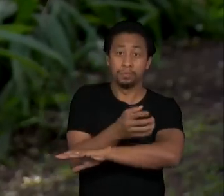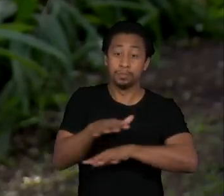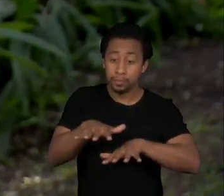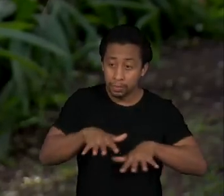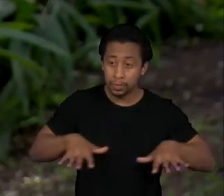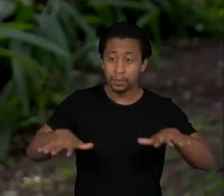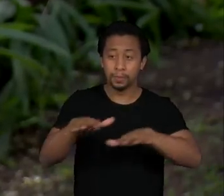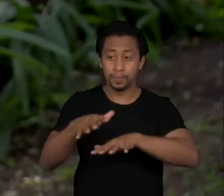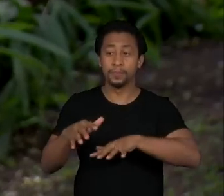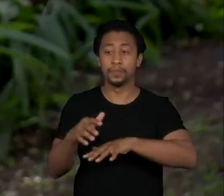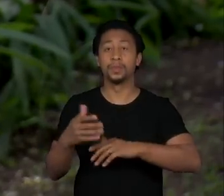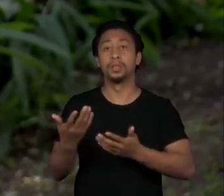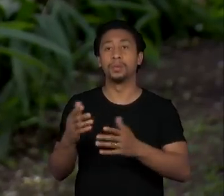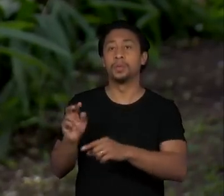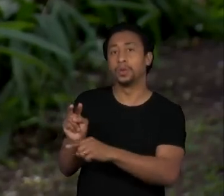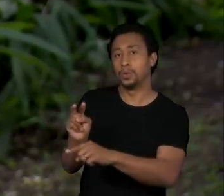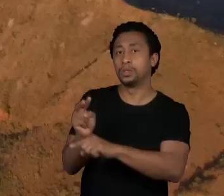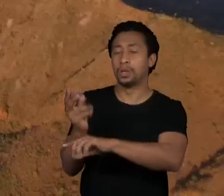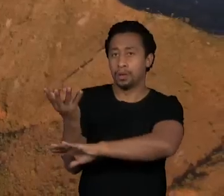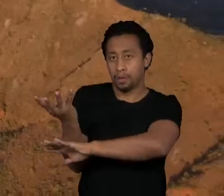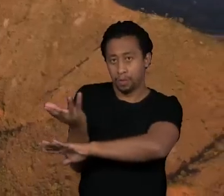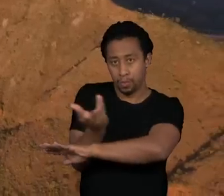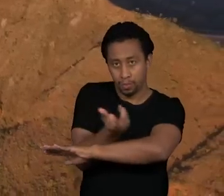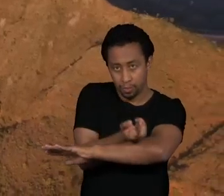de vida da capital mineira.